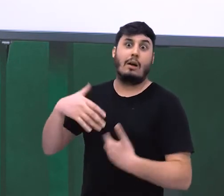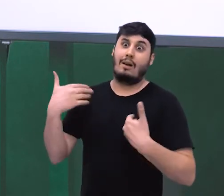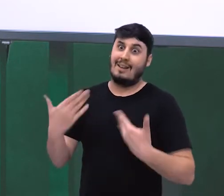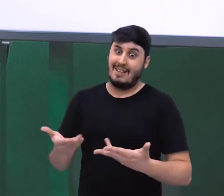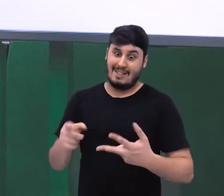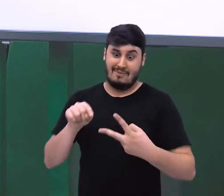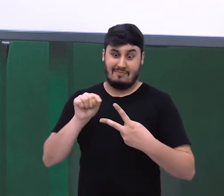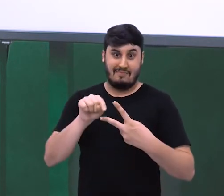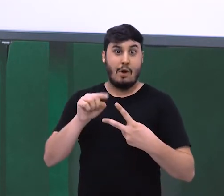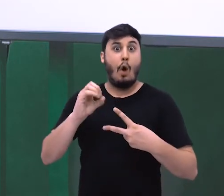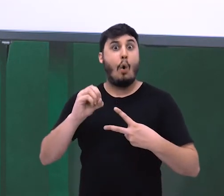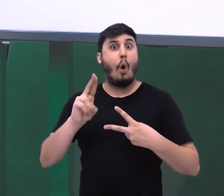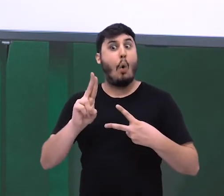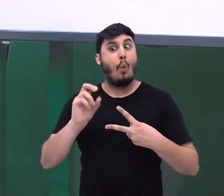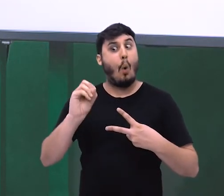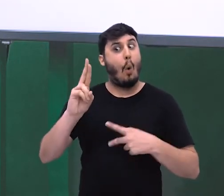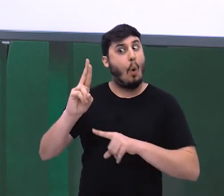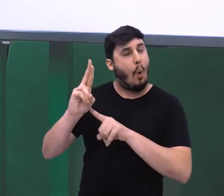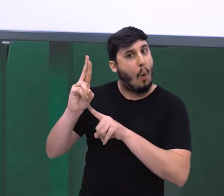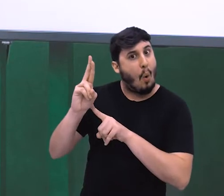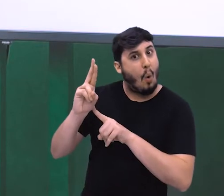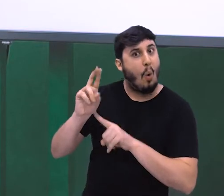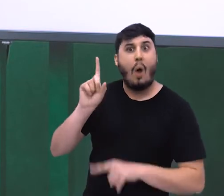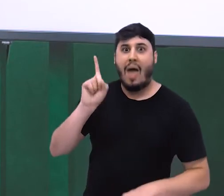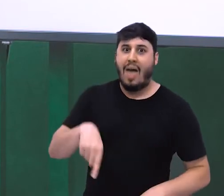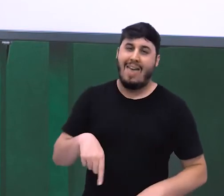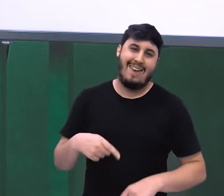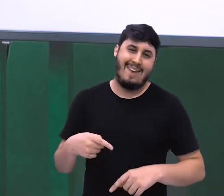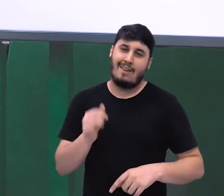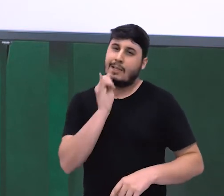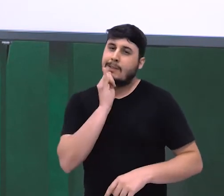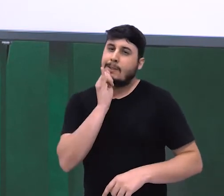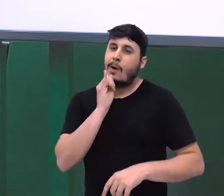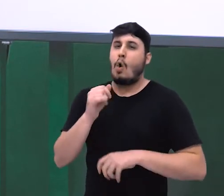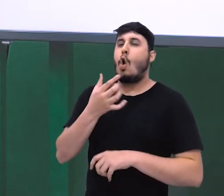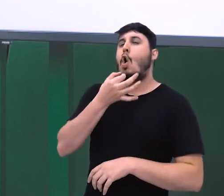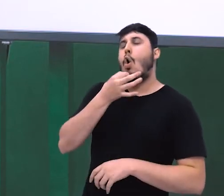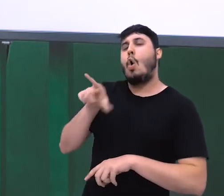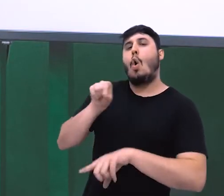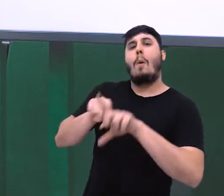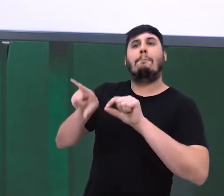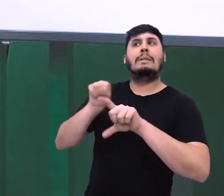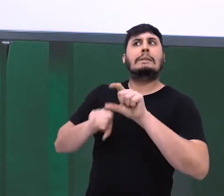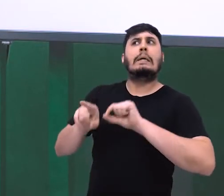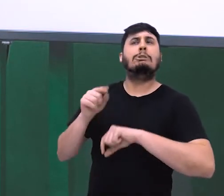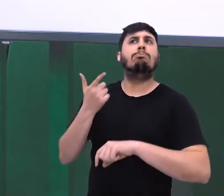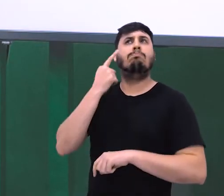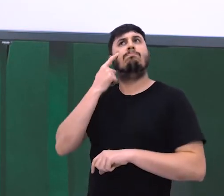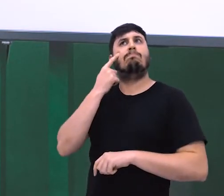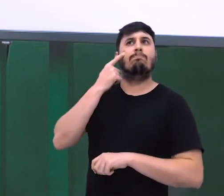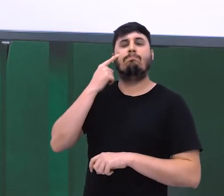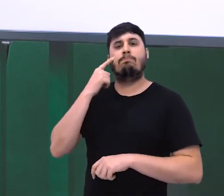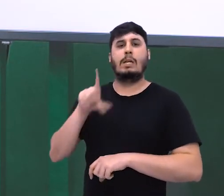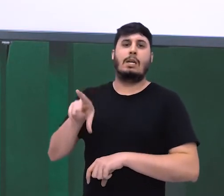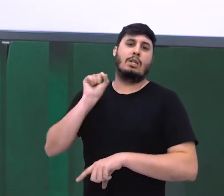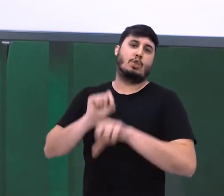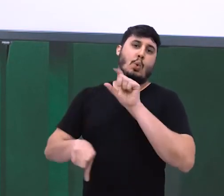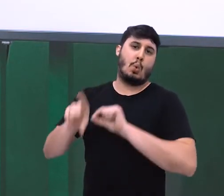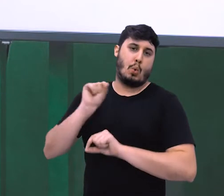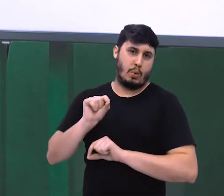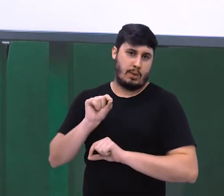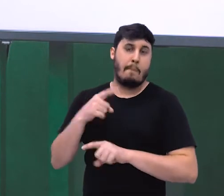dessa exclusão. Elas trazem, elas ligam duas orações, de modo que a informação dita por uma oração